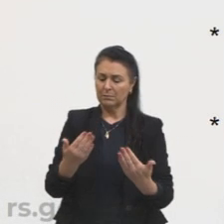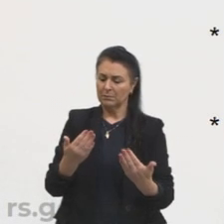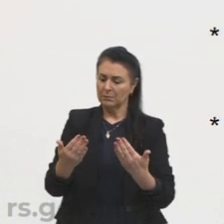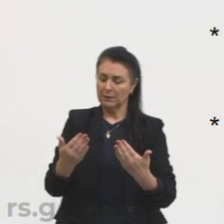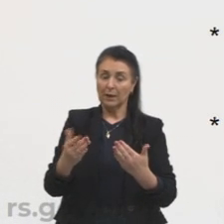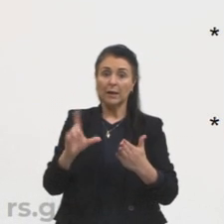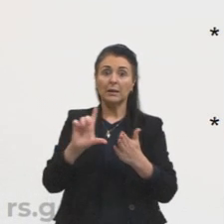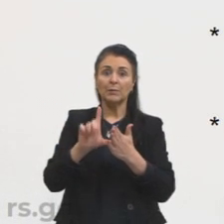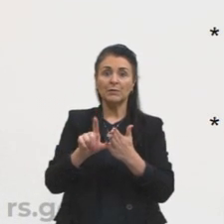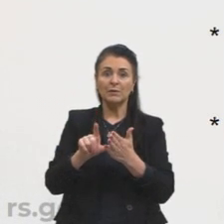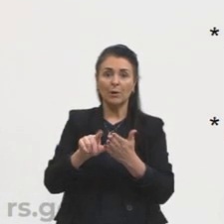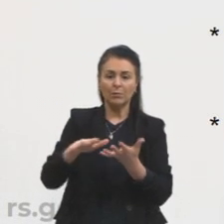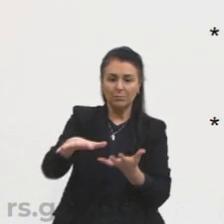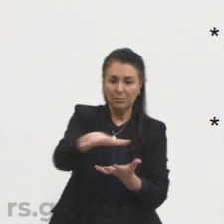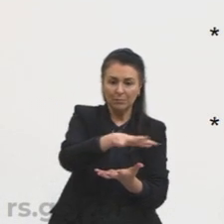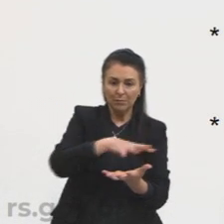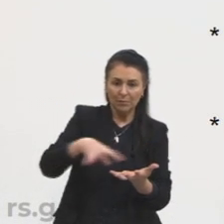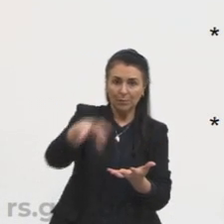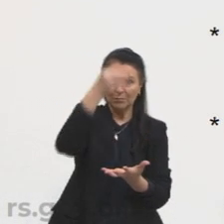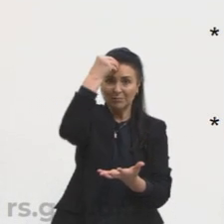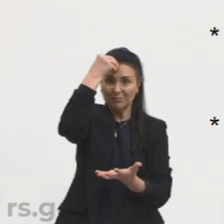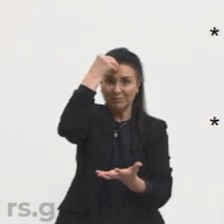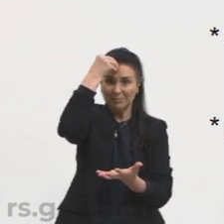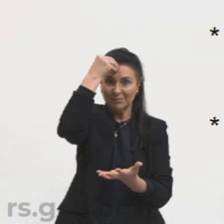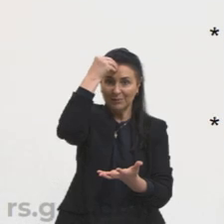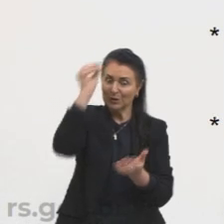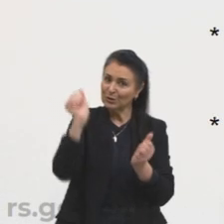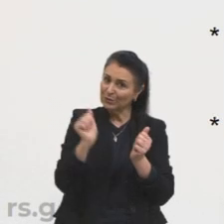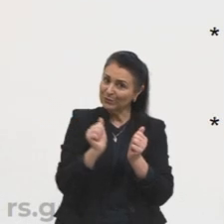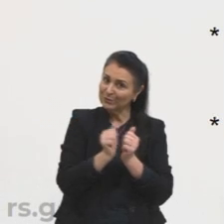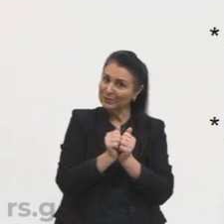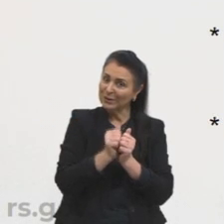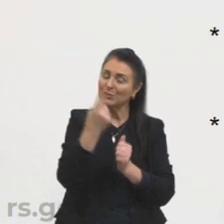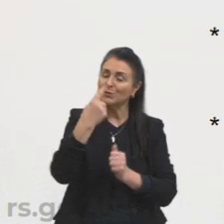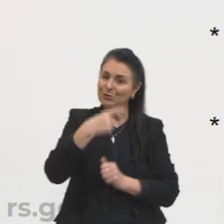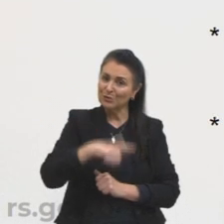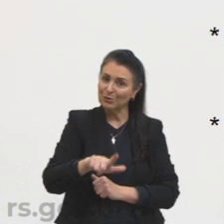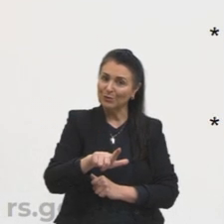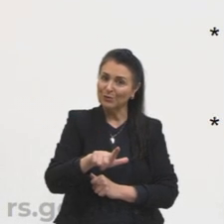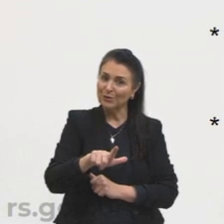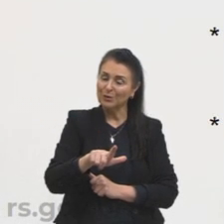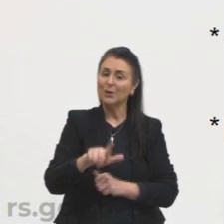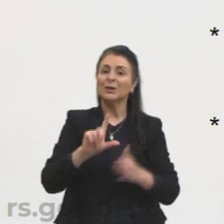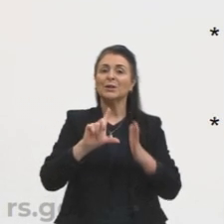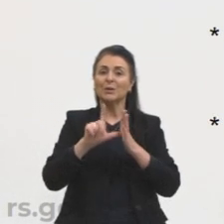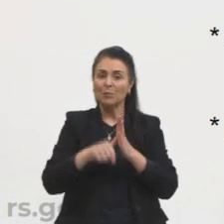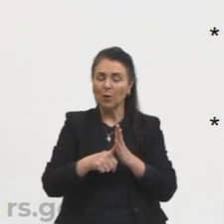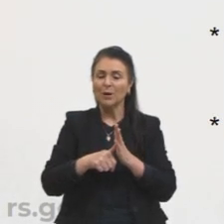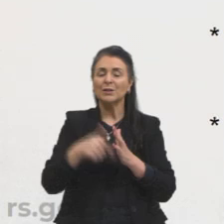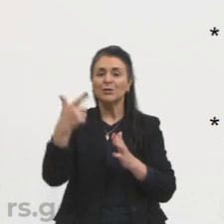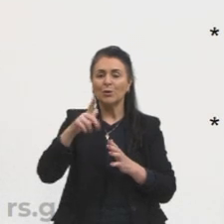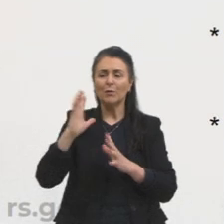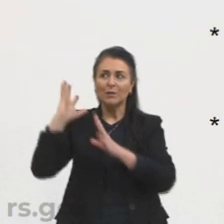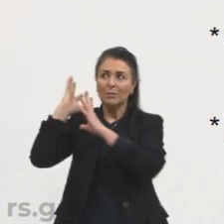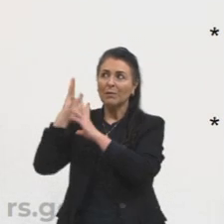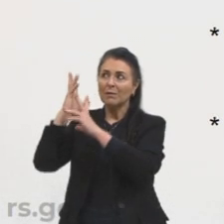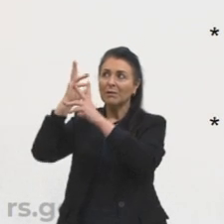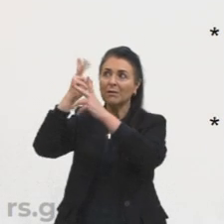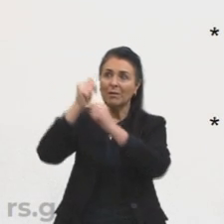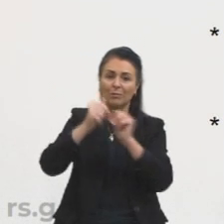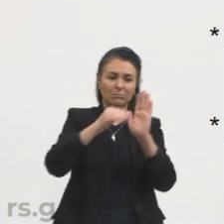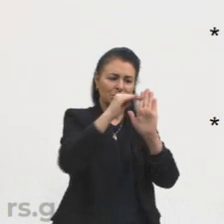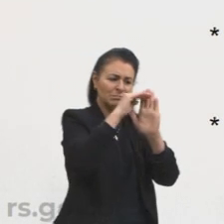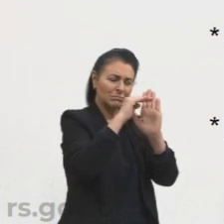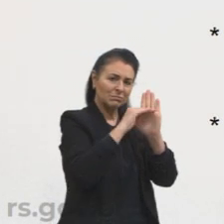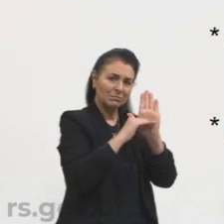síntese, juntar novamente essas coisas para se ter certeza. E, por fim, fazer uma revisão, uma enumeração.